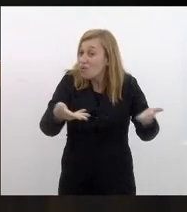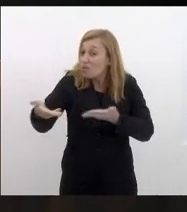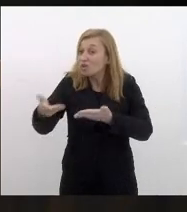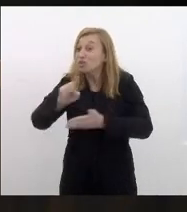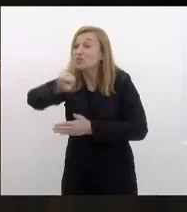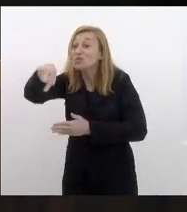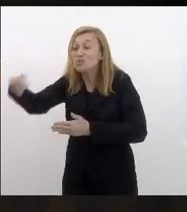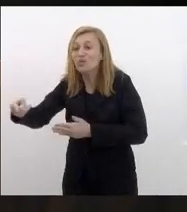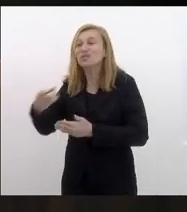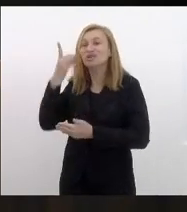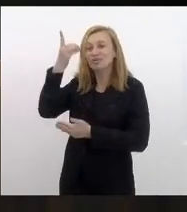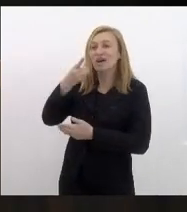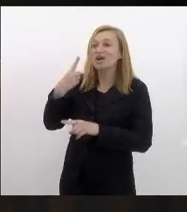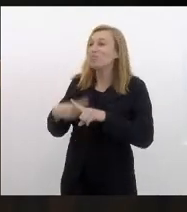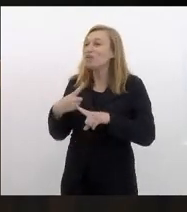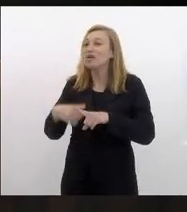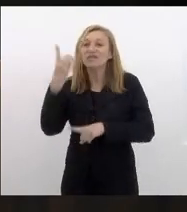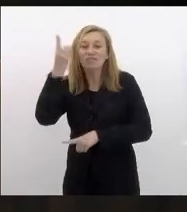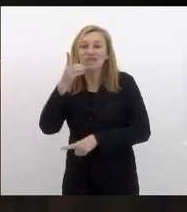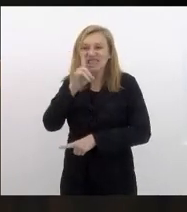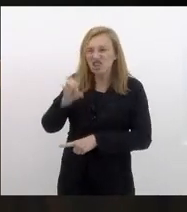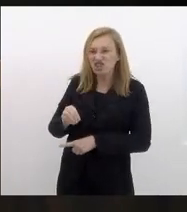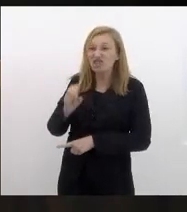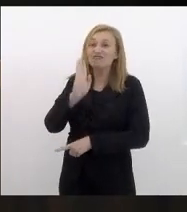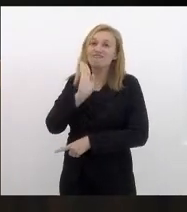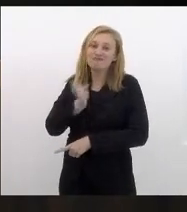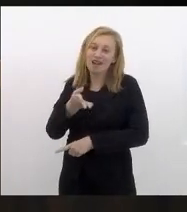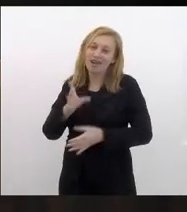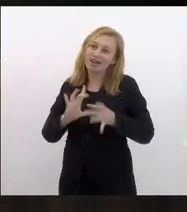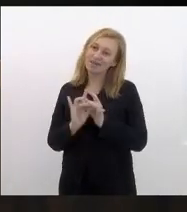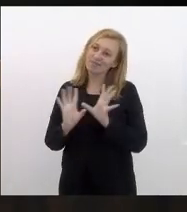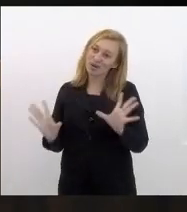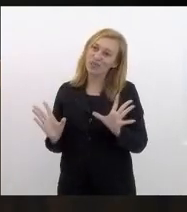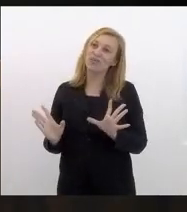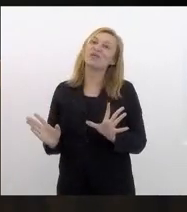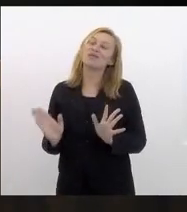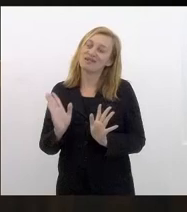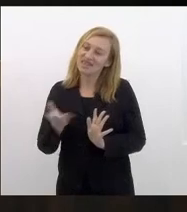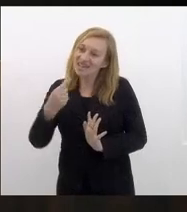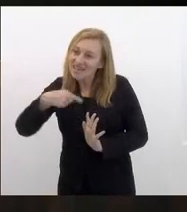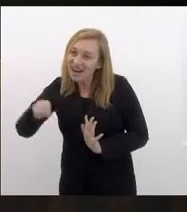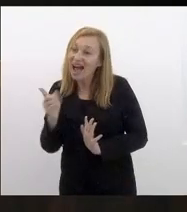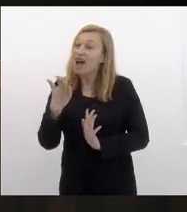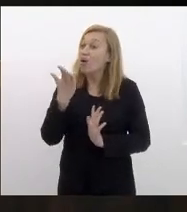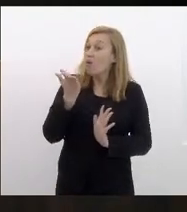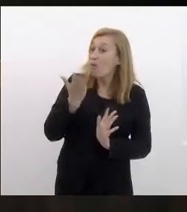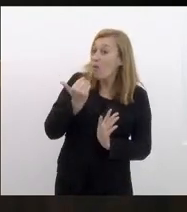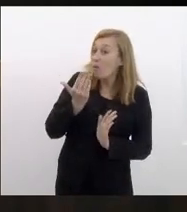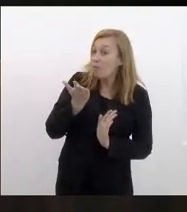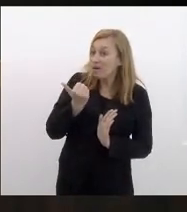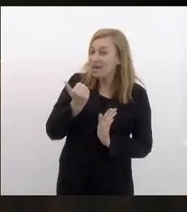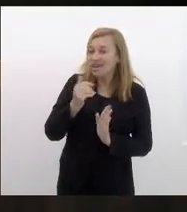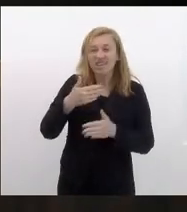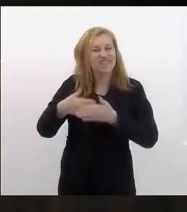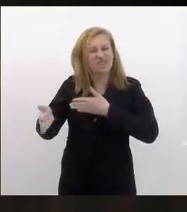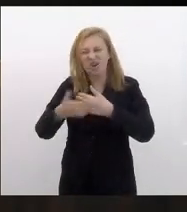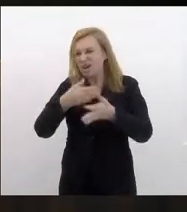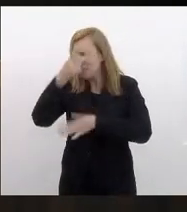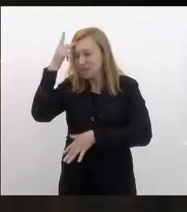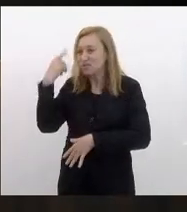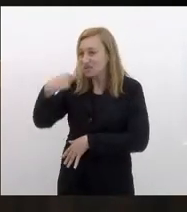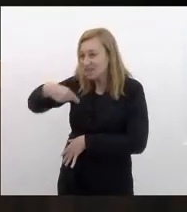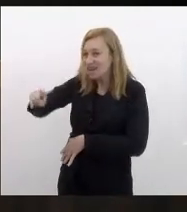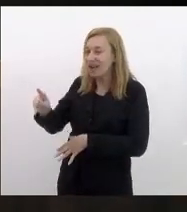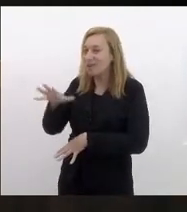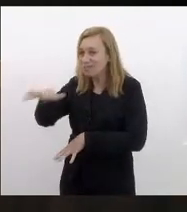deputados porque o deputado Dionísio já me autorizou a ir lá comer e levar quem quisesse comer a